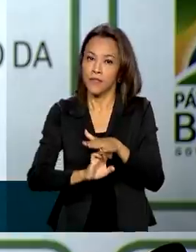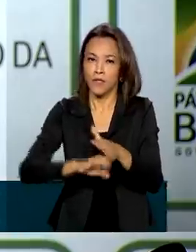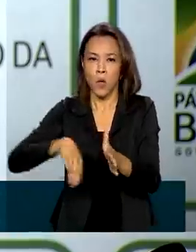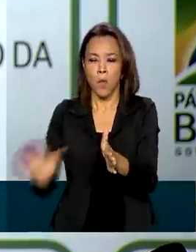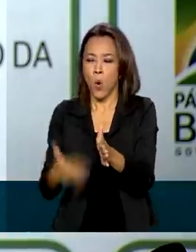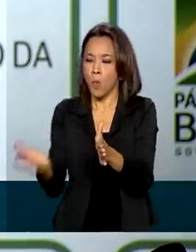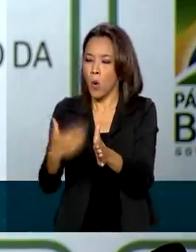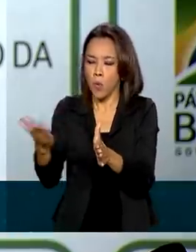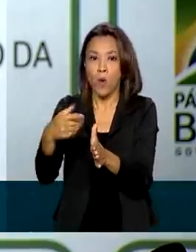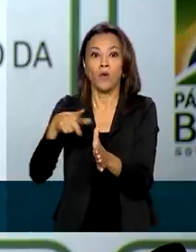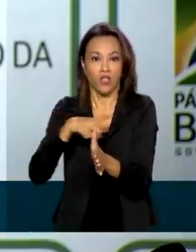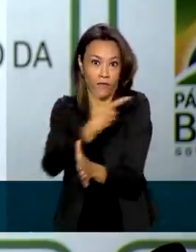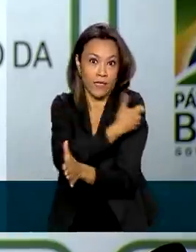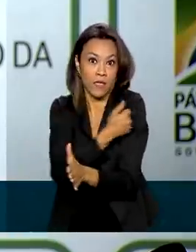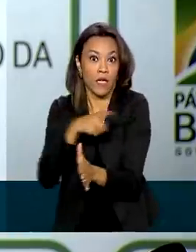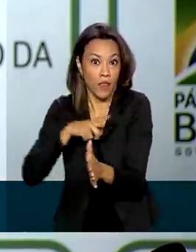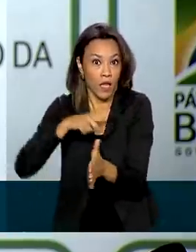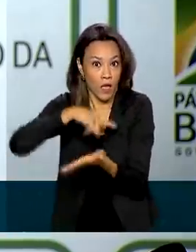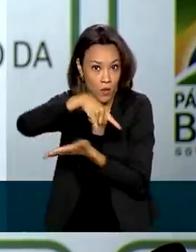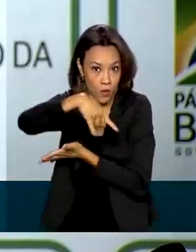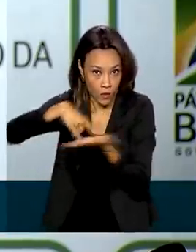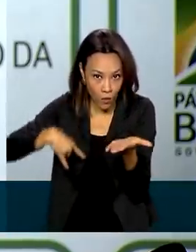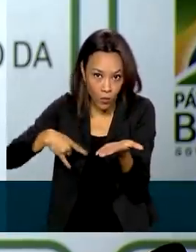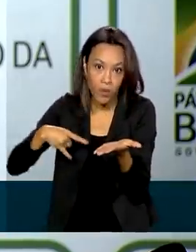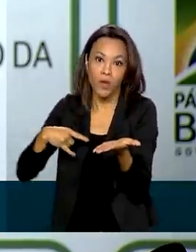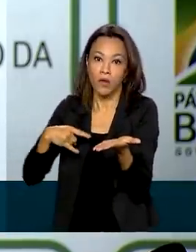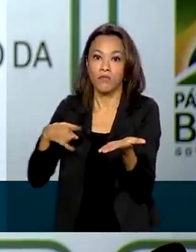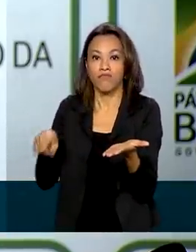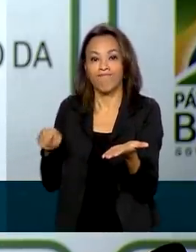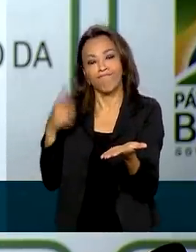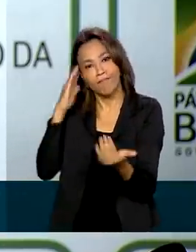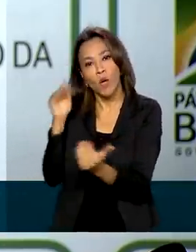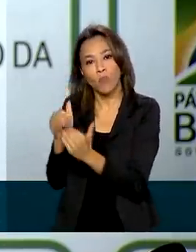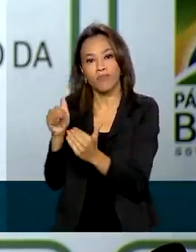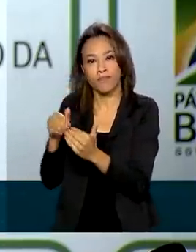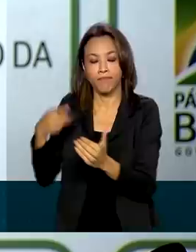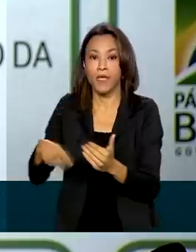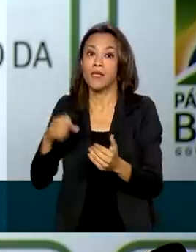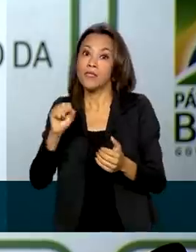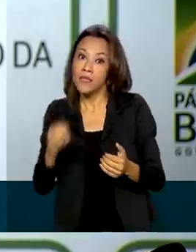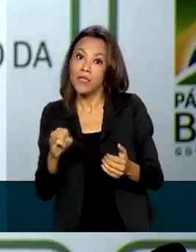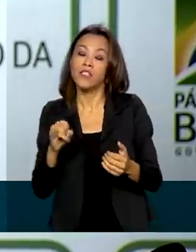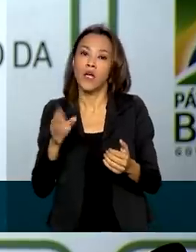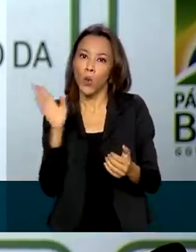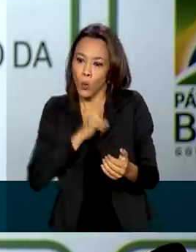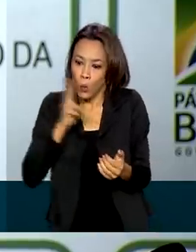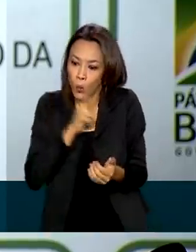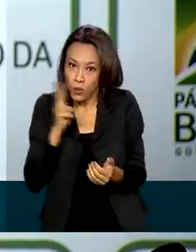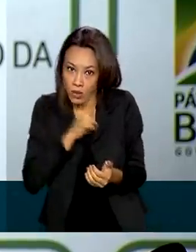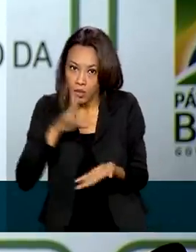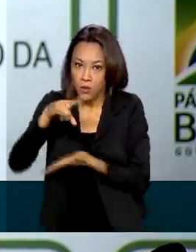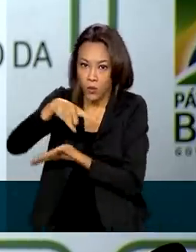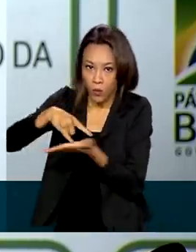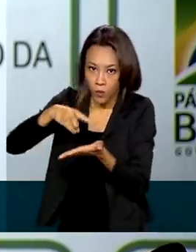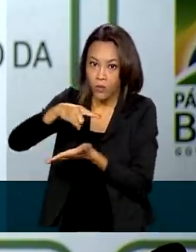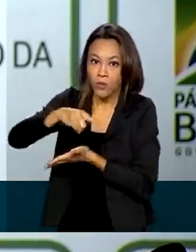obtenham o registro junto à Anvisa, quer seja emergencial ou regular, vamos dizer assim,